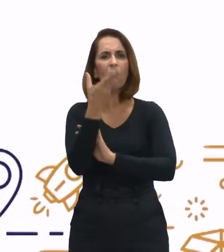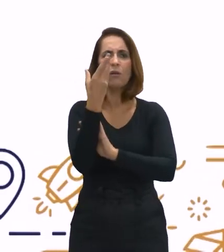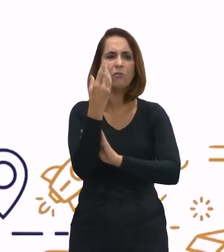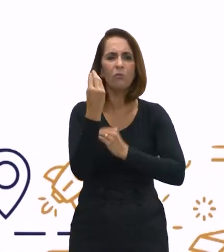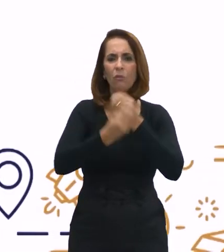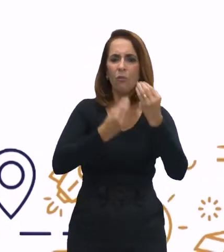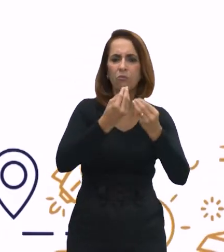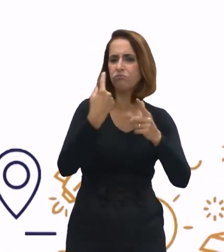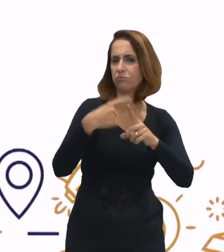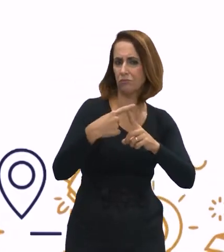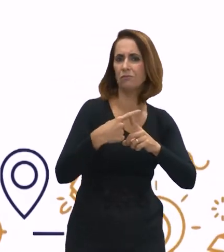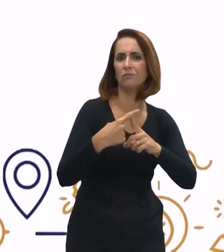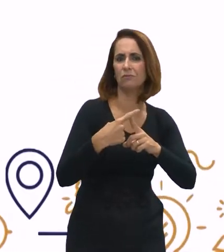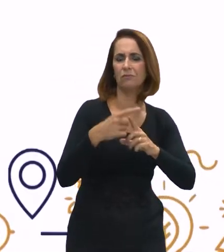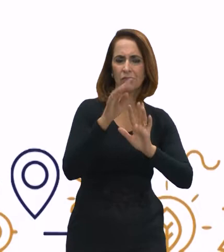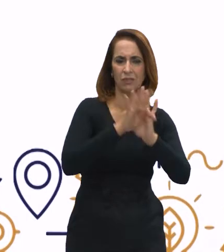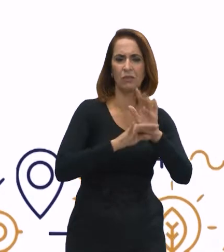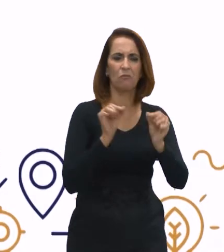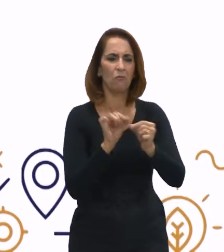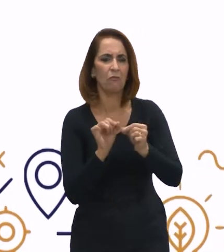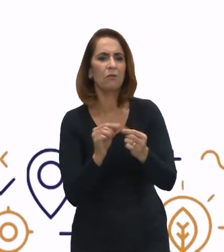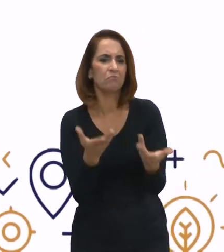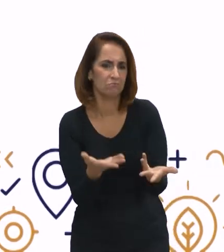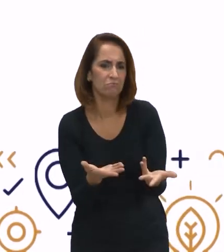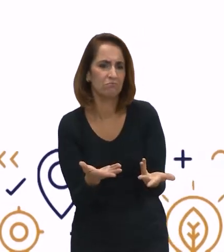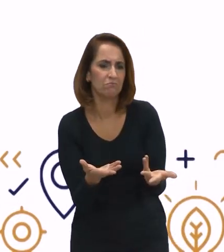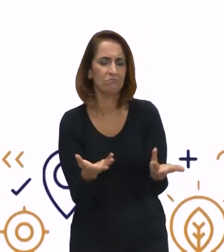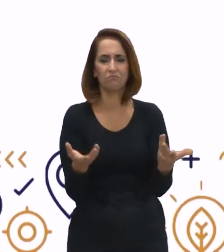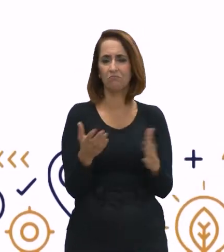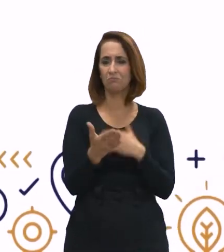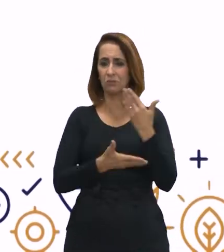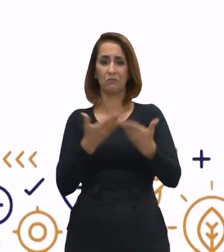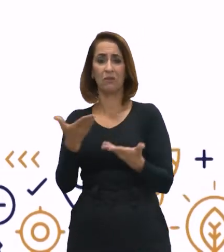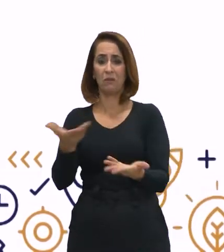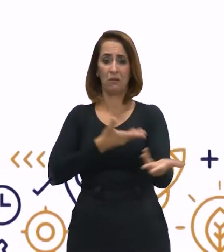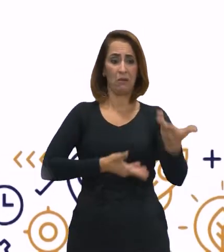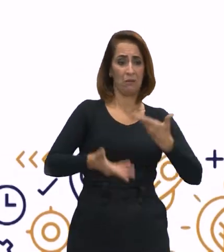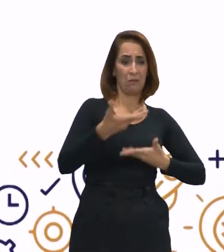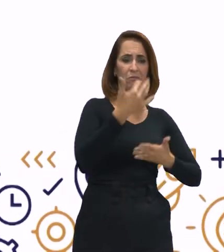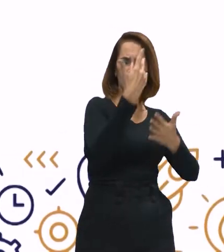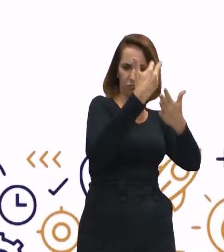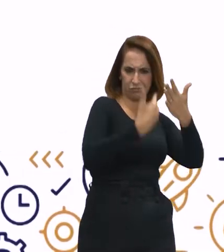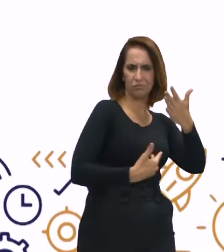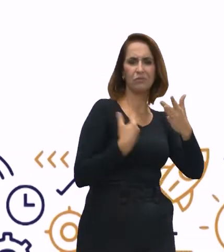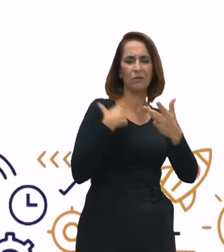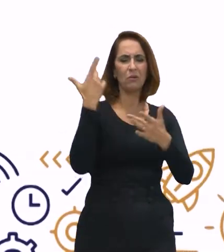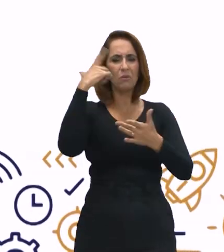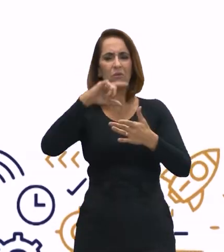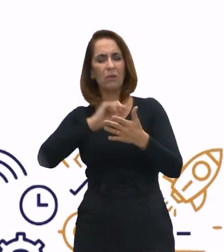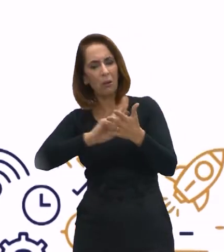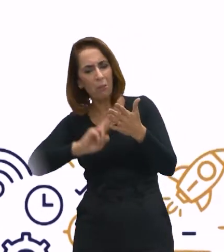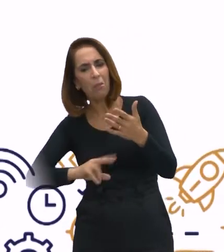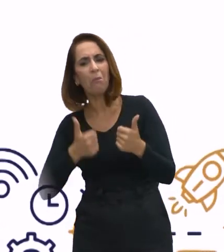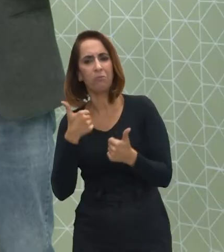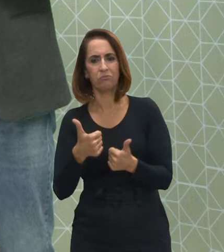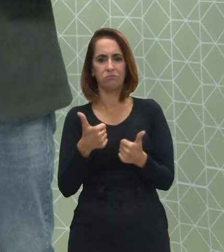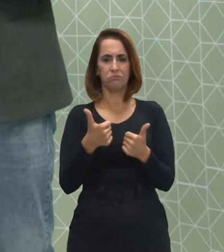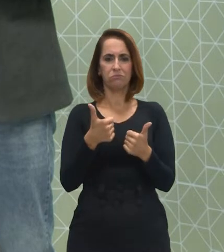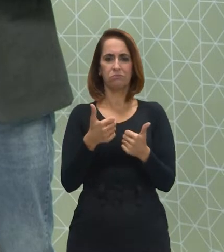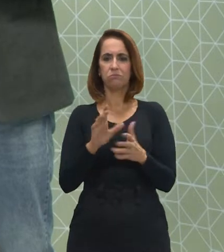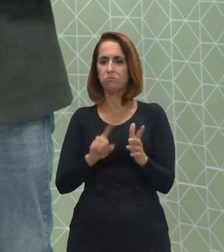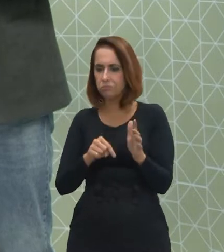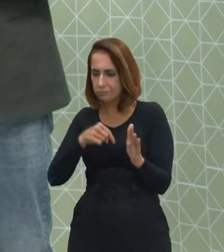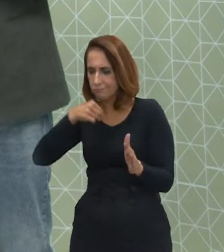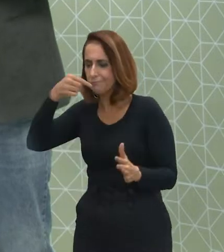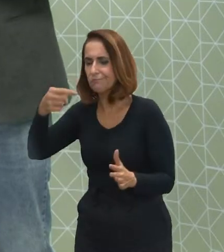como e porquê esse texto foi elaborado. Isso vai trazendo elementos para que ele consiga responder bem. Em